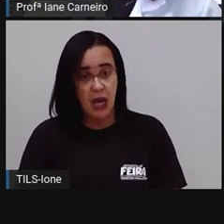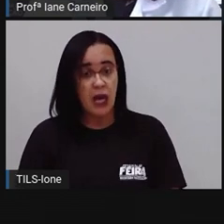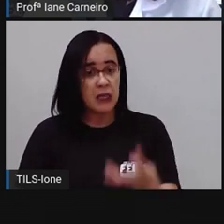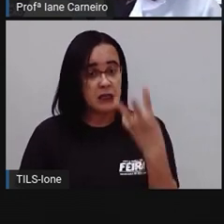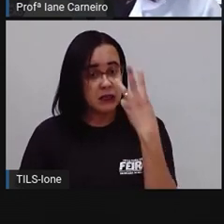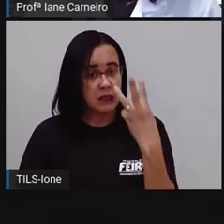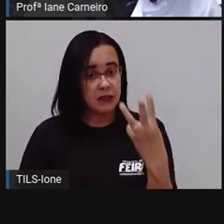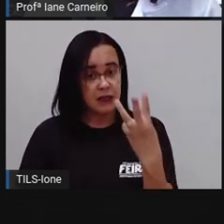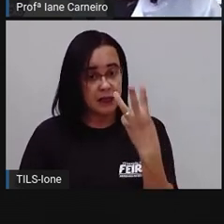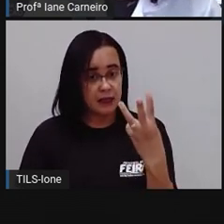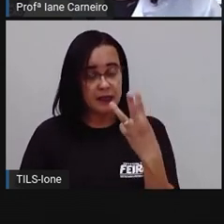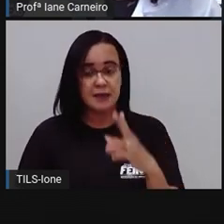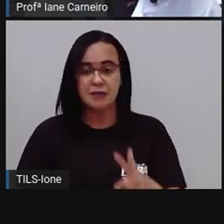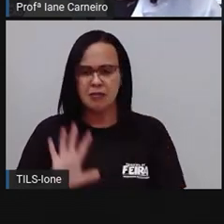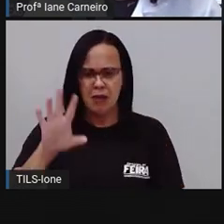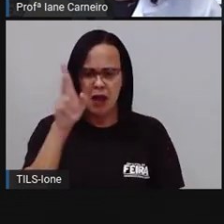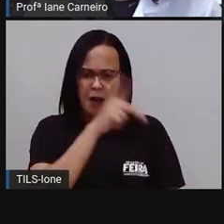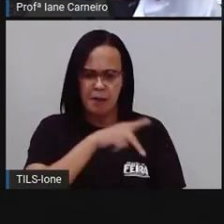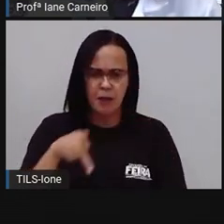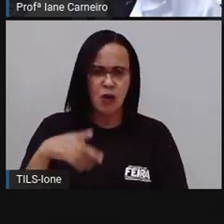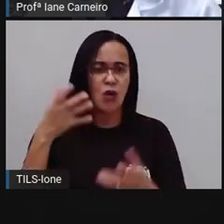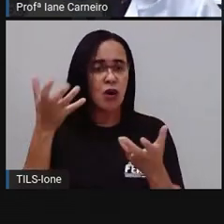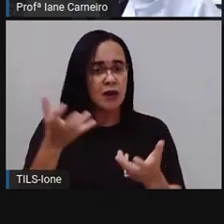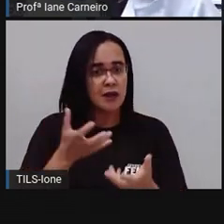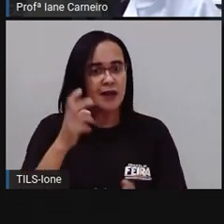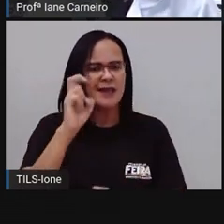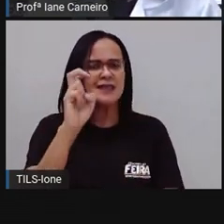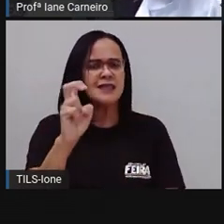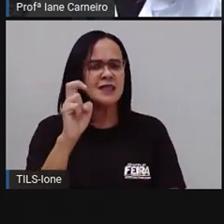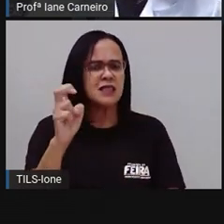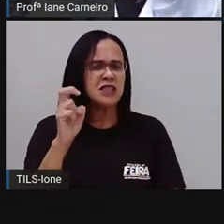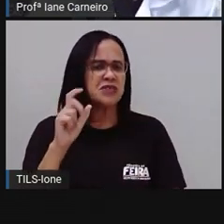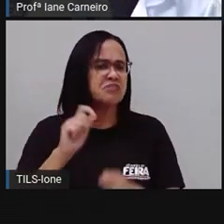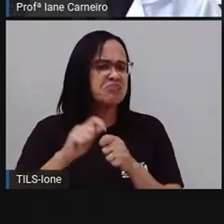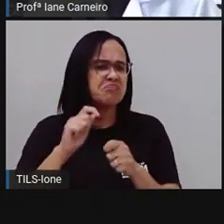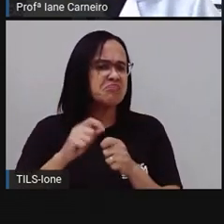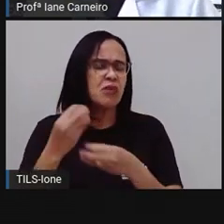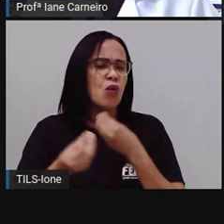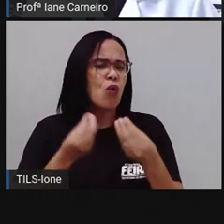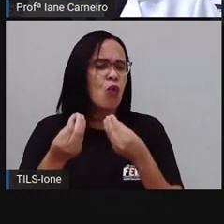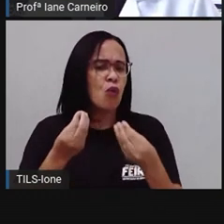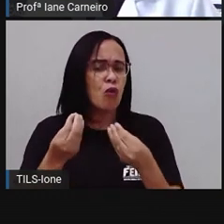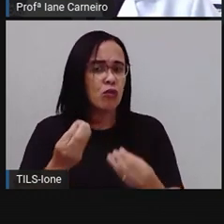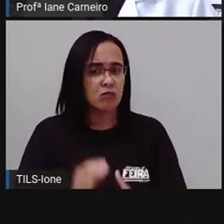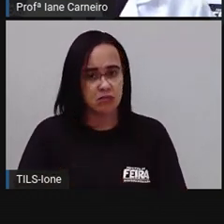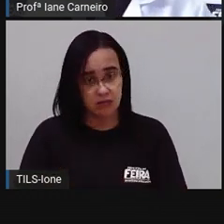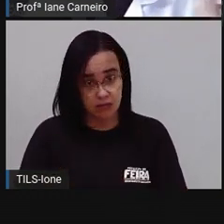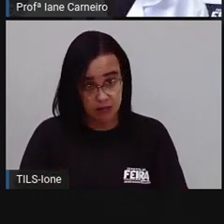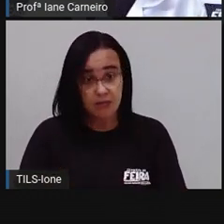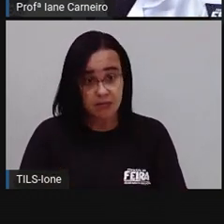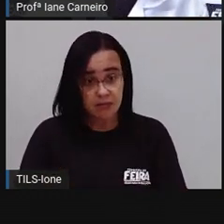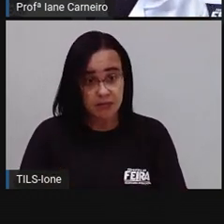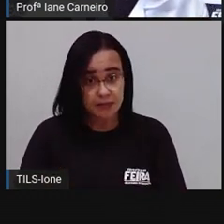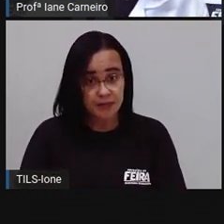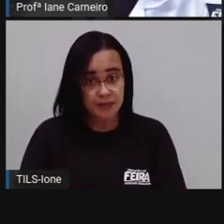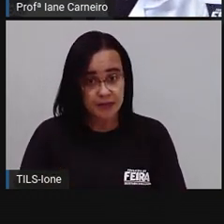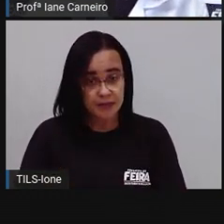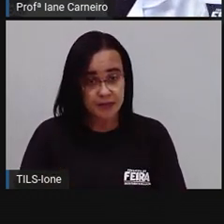Cinco. Então, pra eu conseguir formar cinco litros, eu preciso de quê?